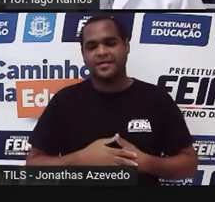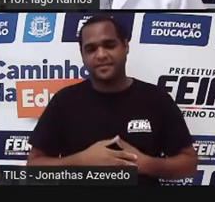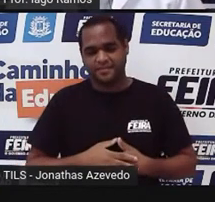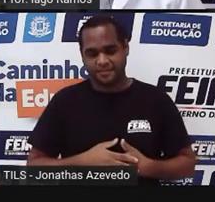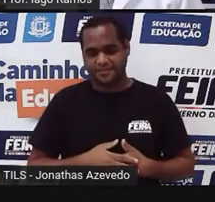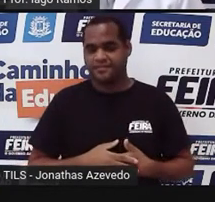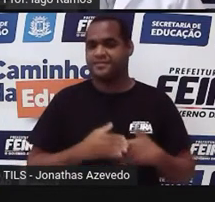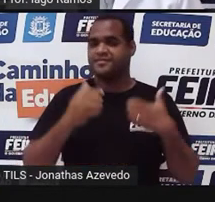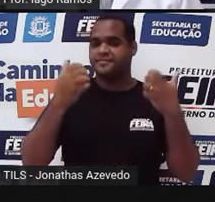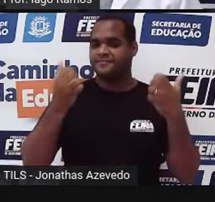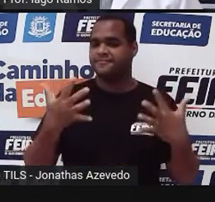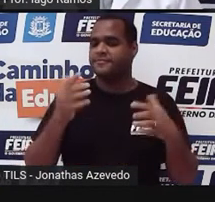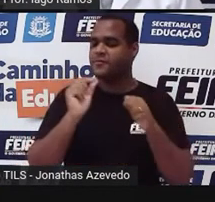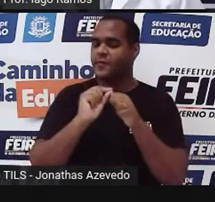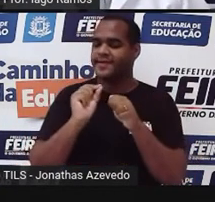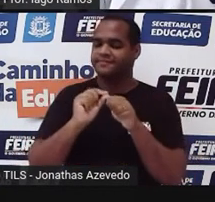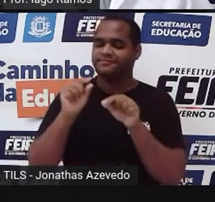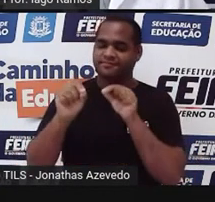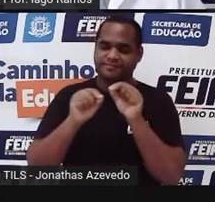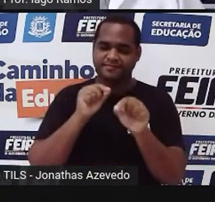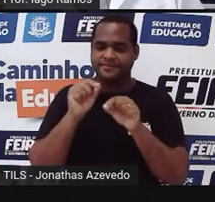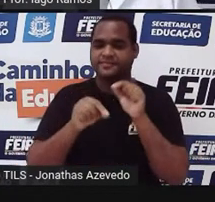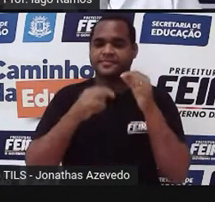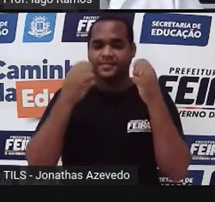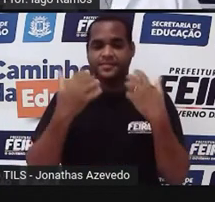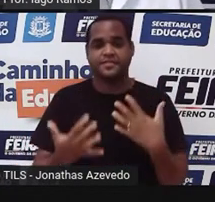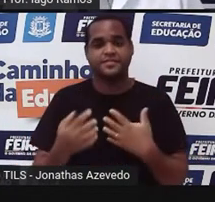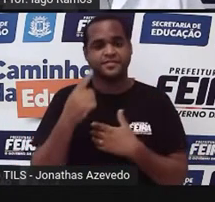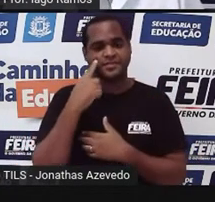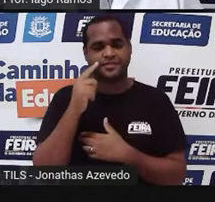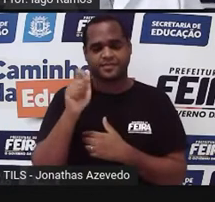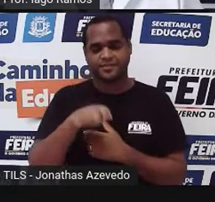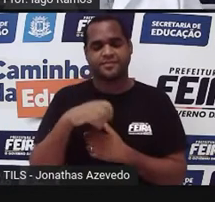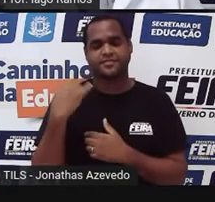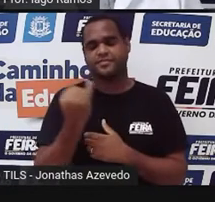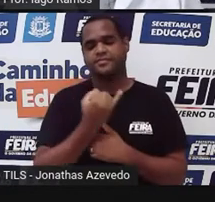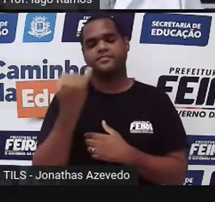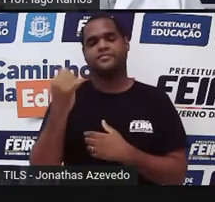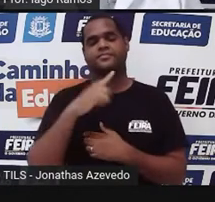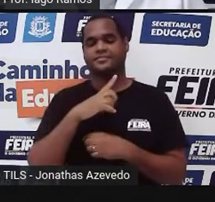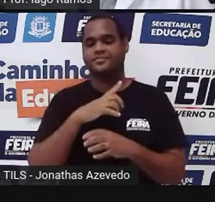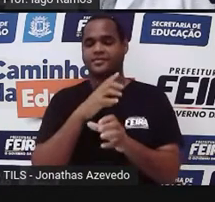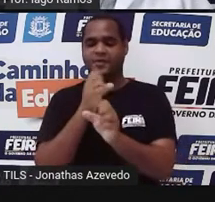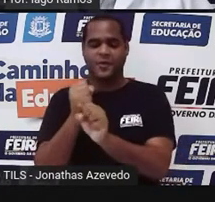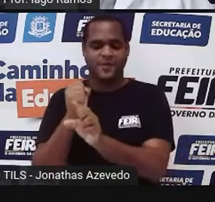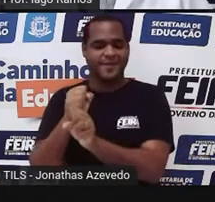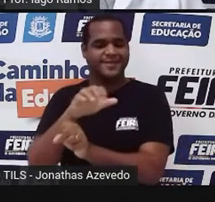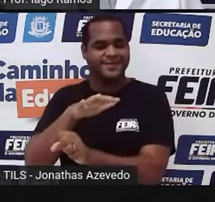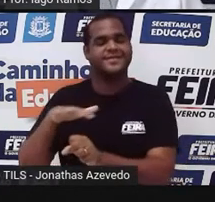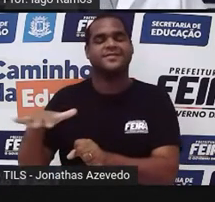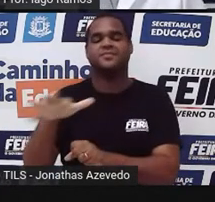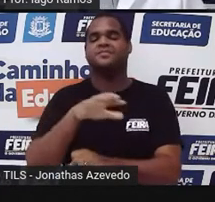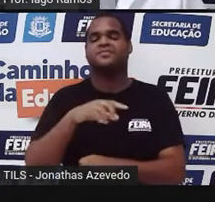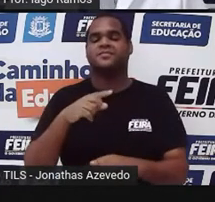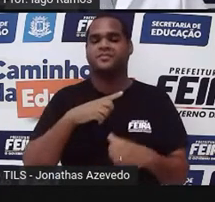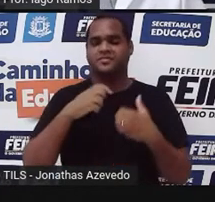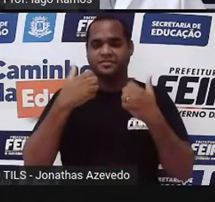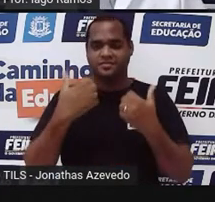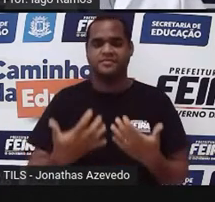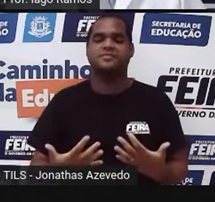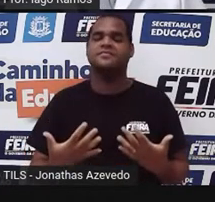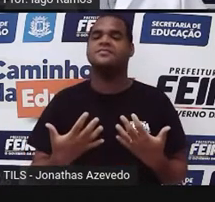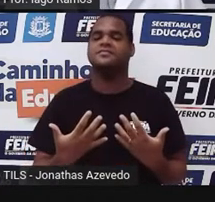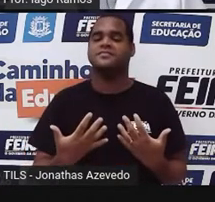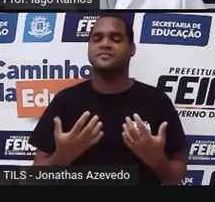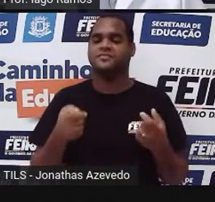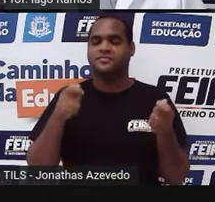Bom, e o que é que a gente vai fazer nessa aula? Como nessa série de aulas de cálculo de áreas, a gente está